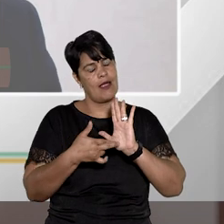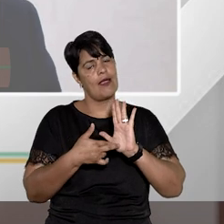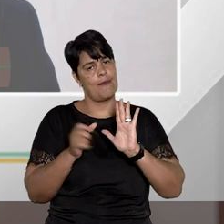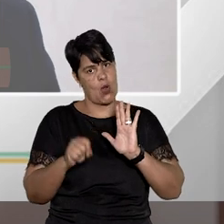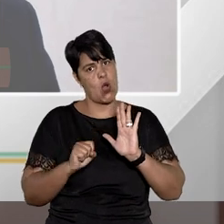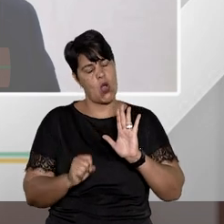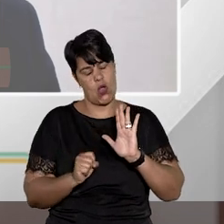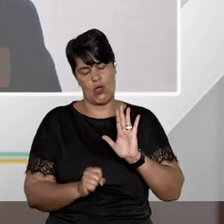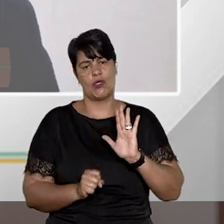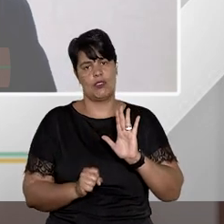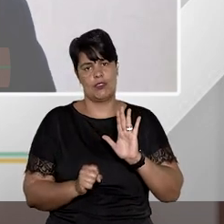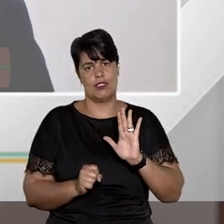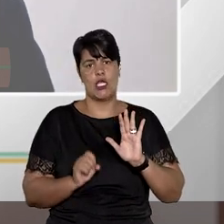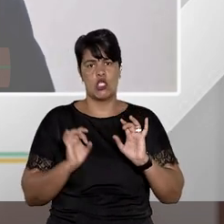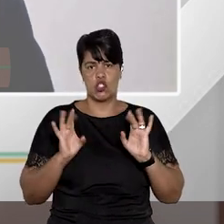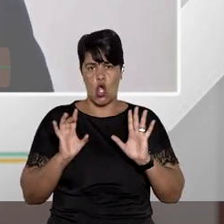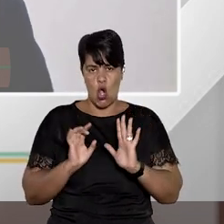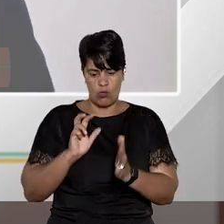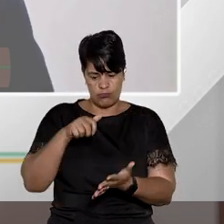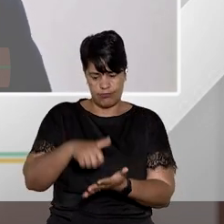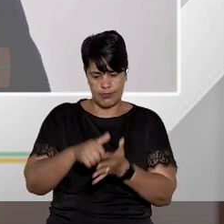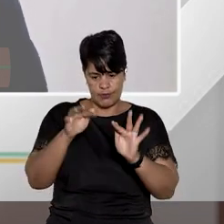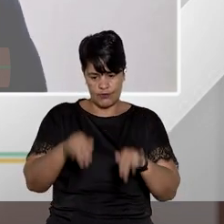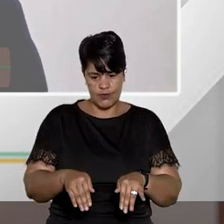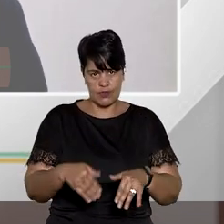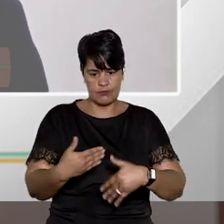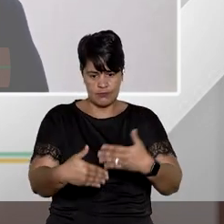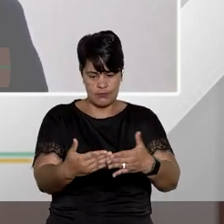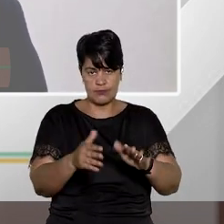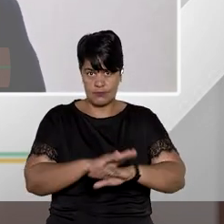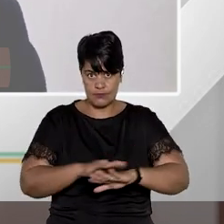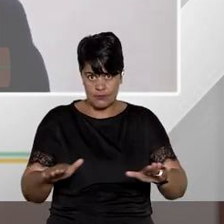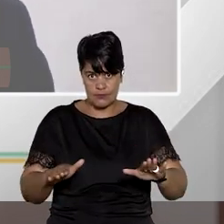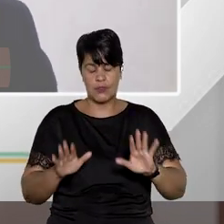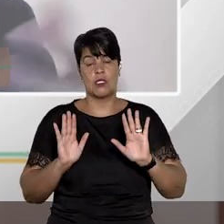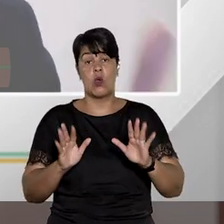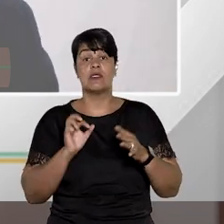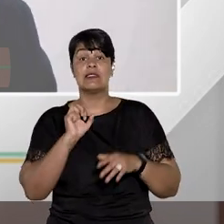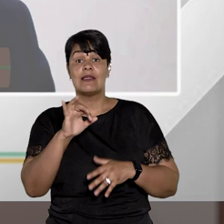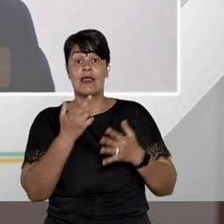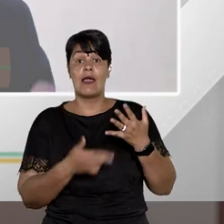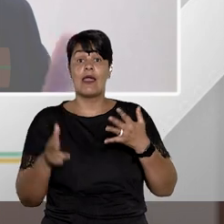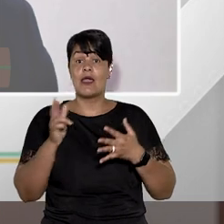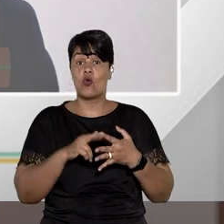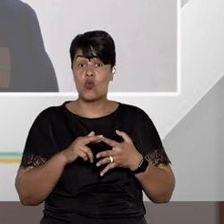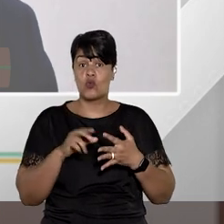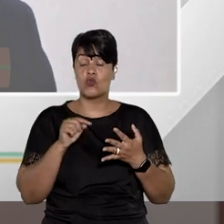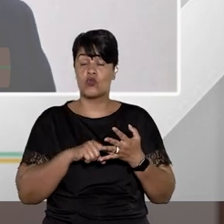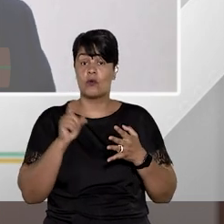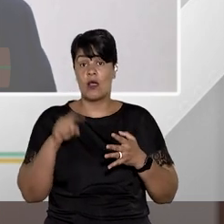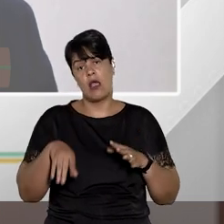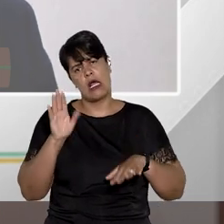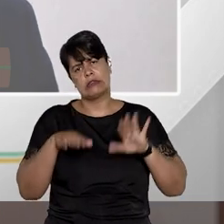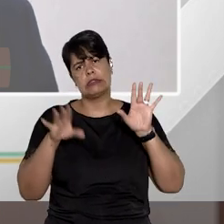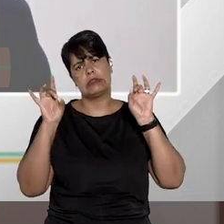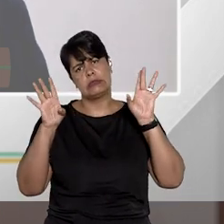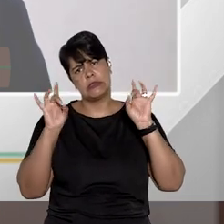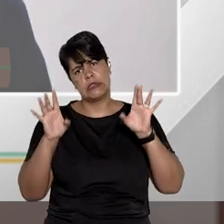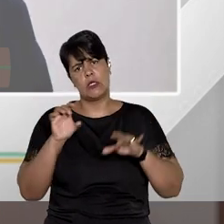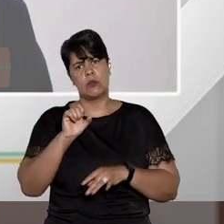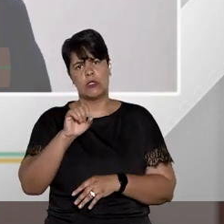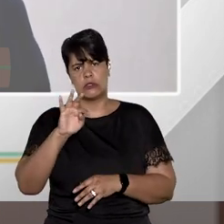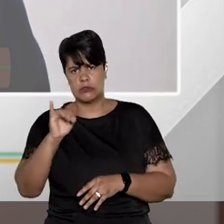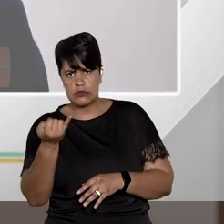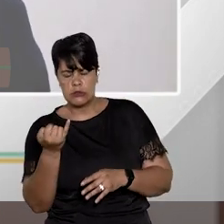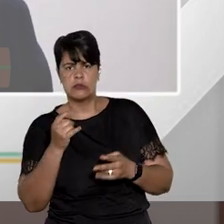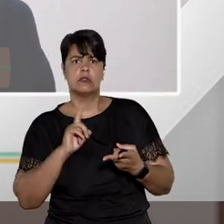decisão transitada em julgado, às vezes no caso de cabimento de um recurso próprio, seja um recurso especial para o Superior Tribunal, seja um